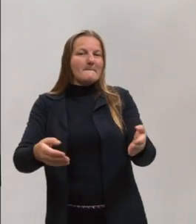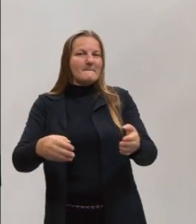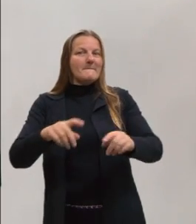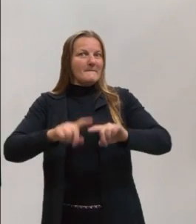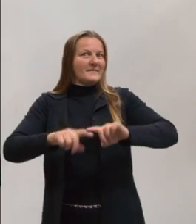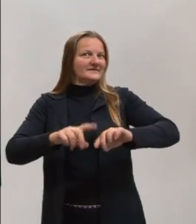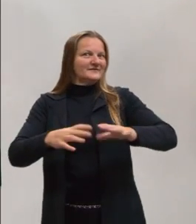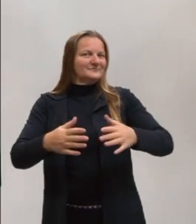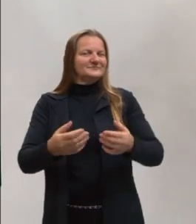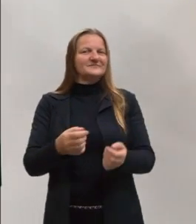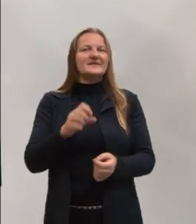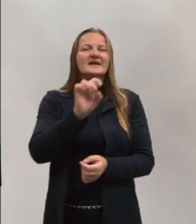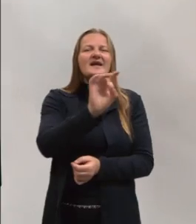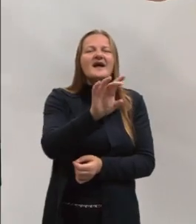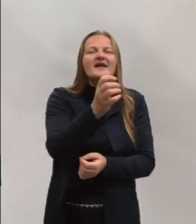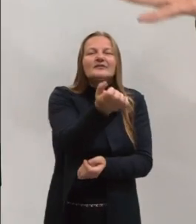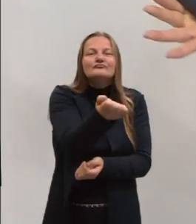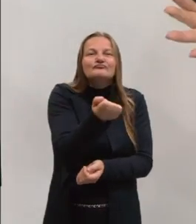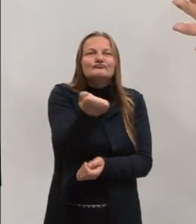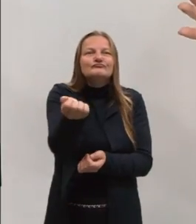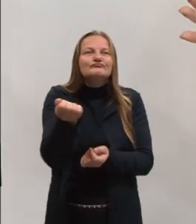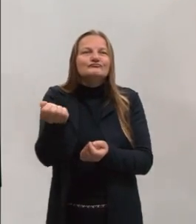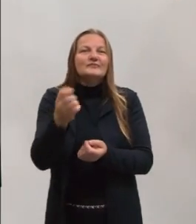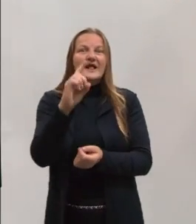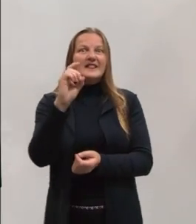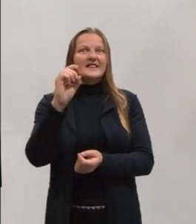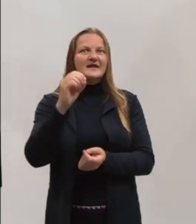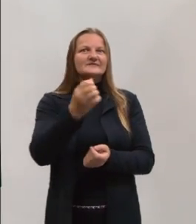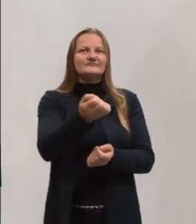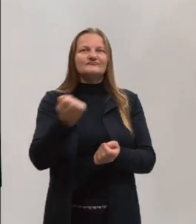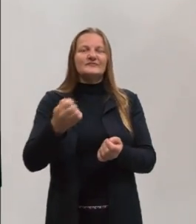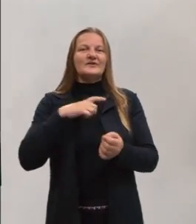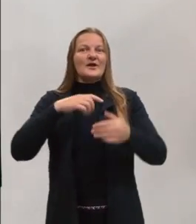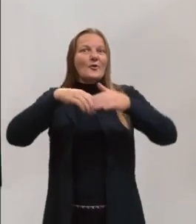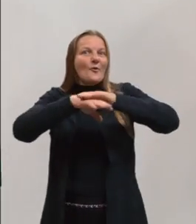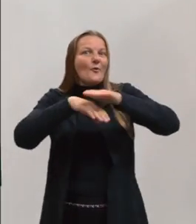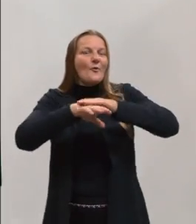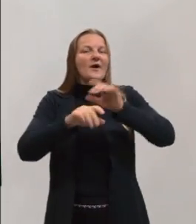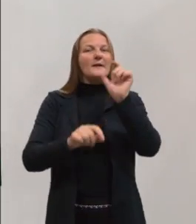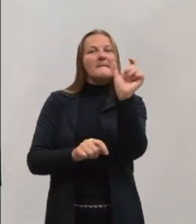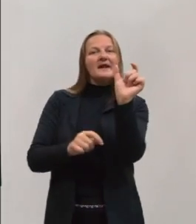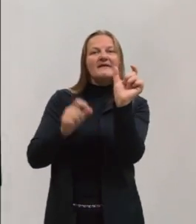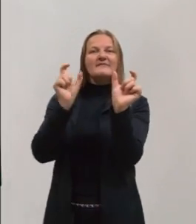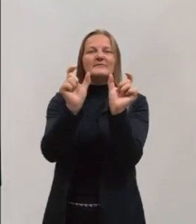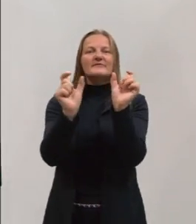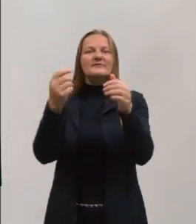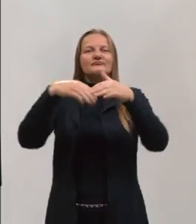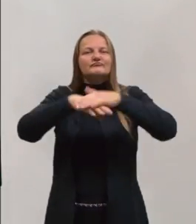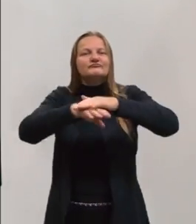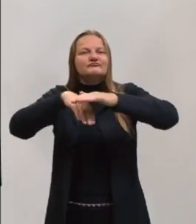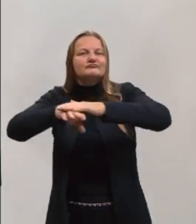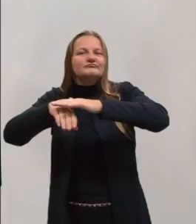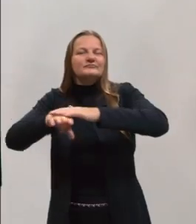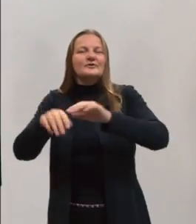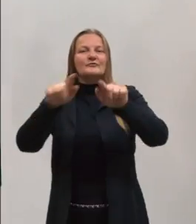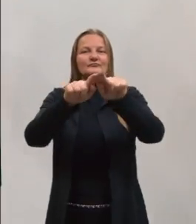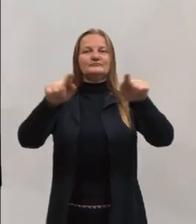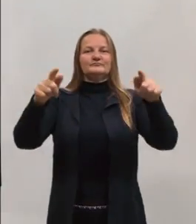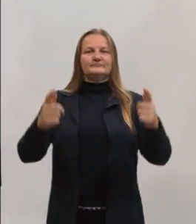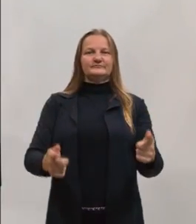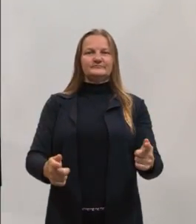Então, em cada uma dessas dez gavetas, eu guardo as palavras referentes às dez classes